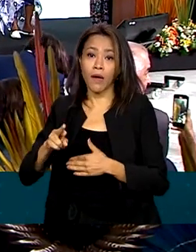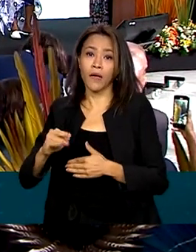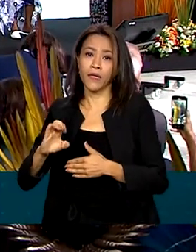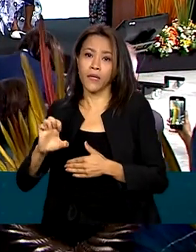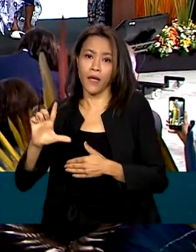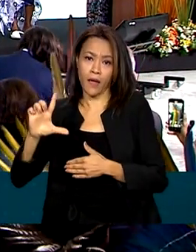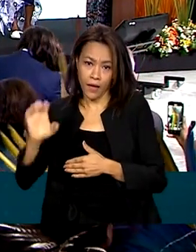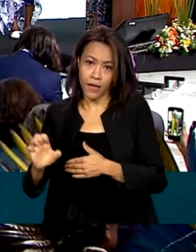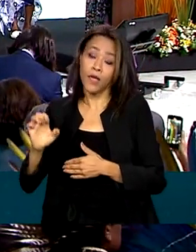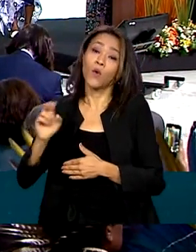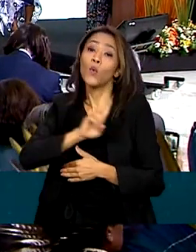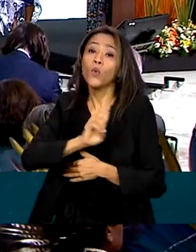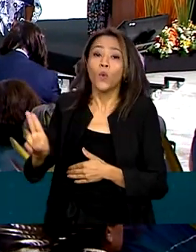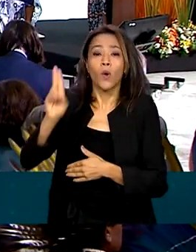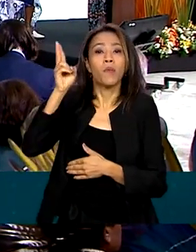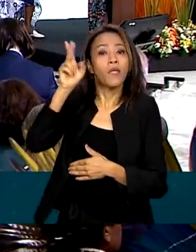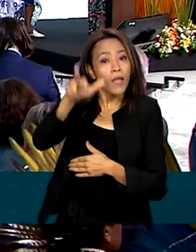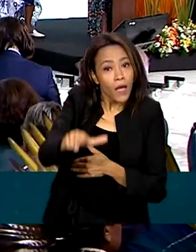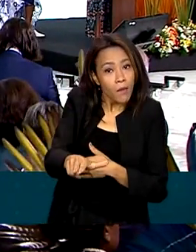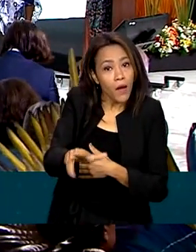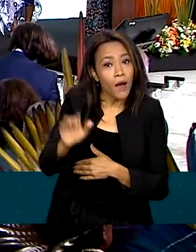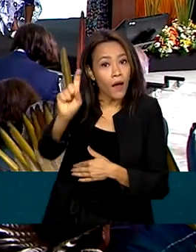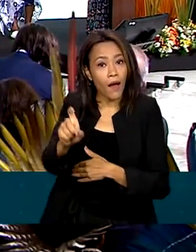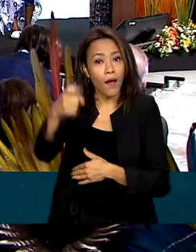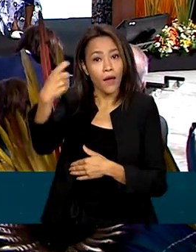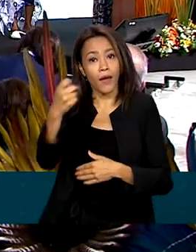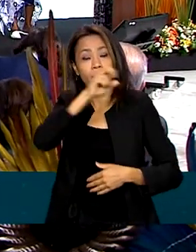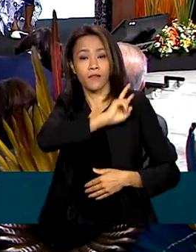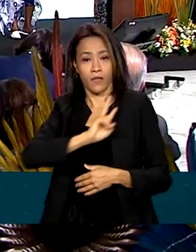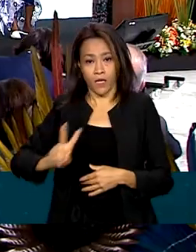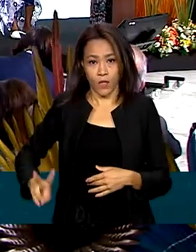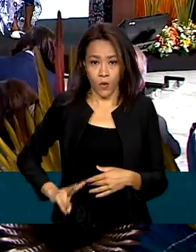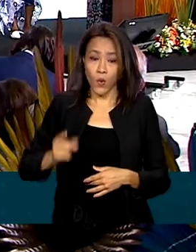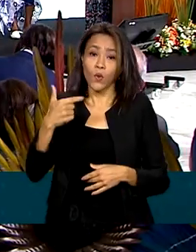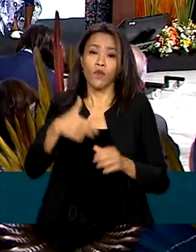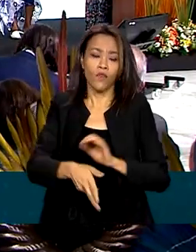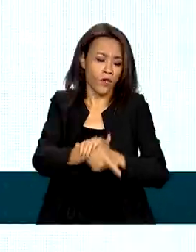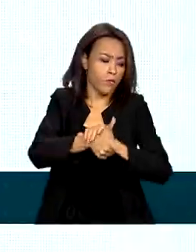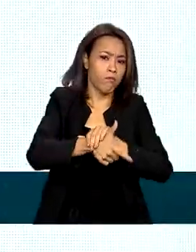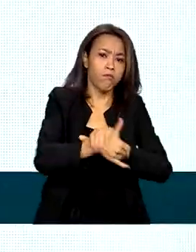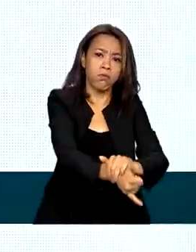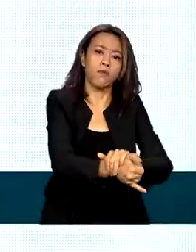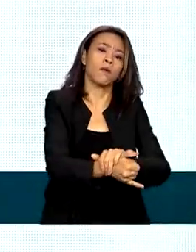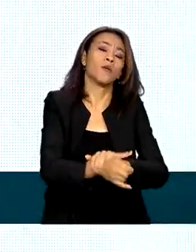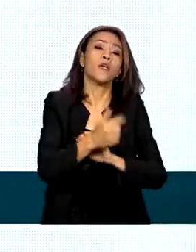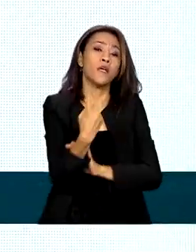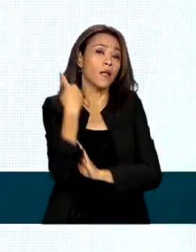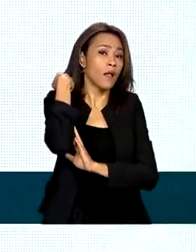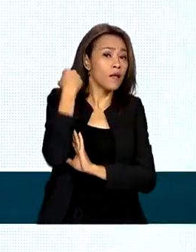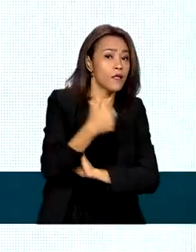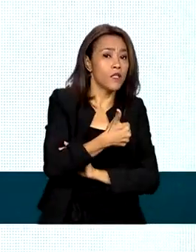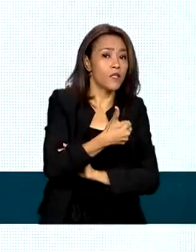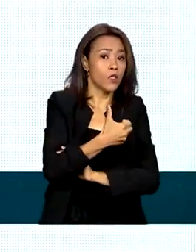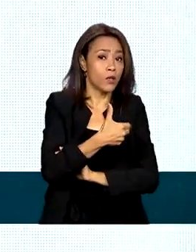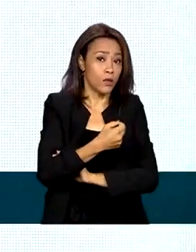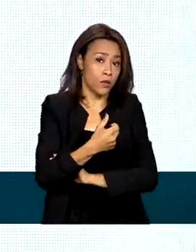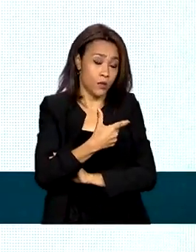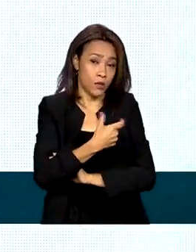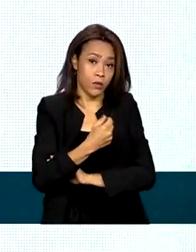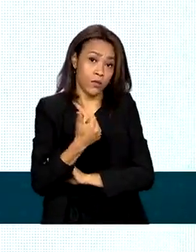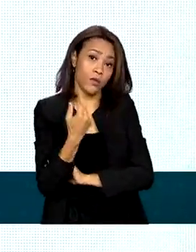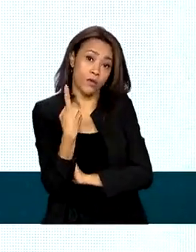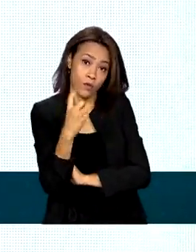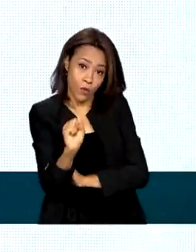irmã, a ex-vereadora do Rio de Janeiro, assassinada em 2018. Em seu discurso, a ministra da Igualdade